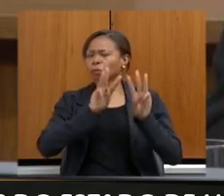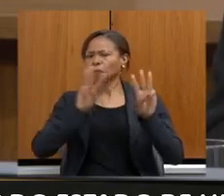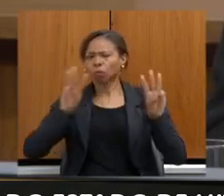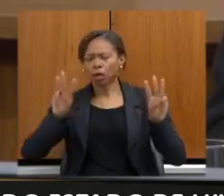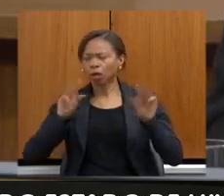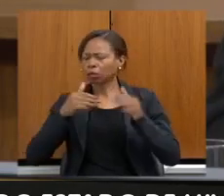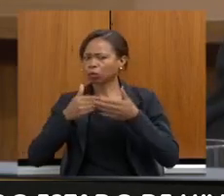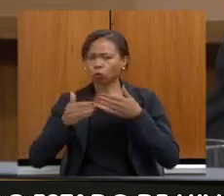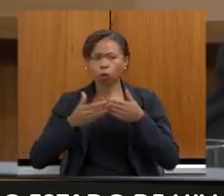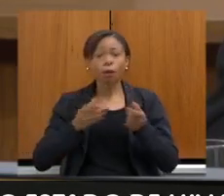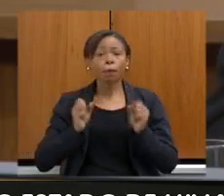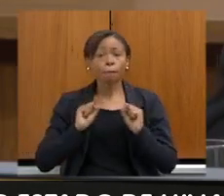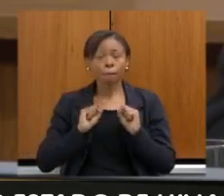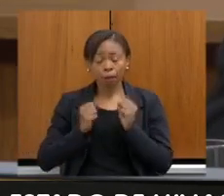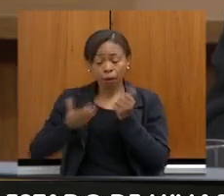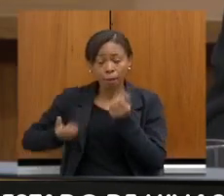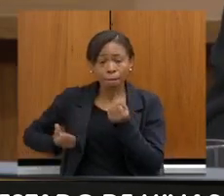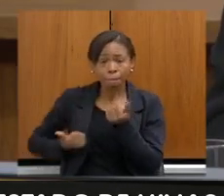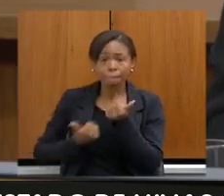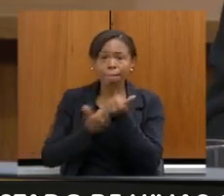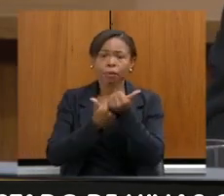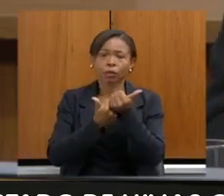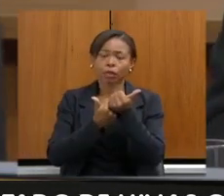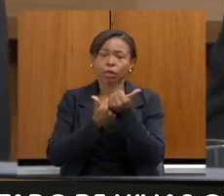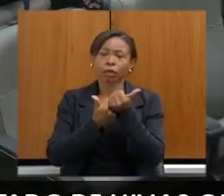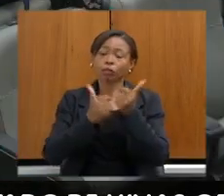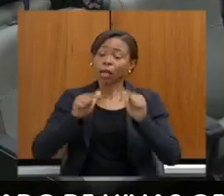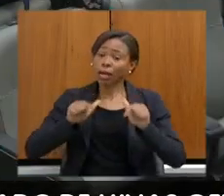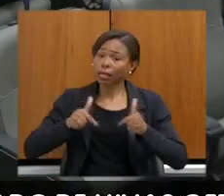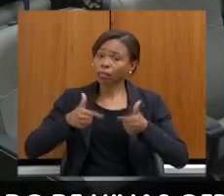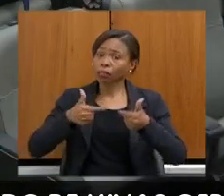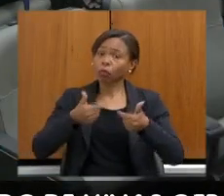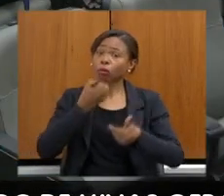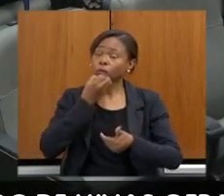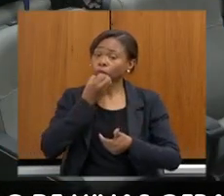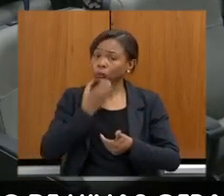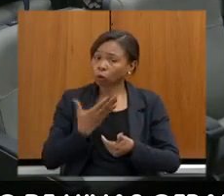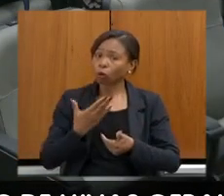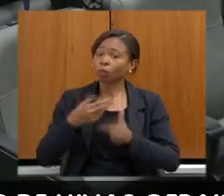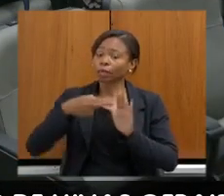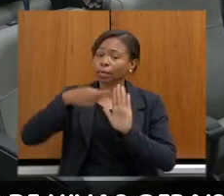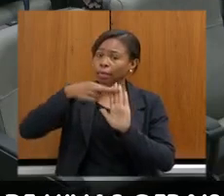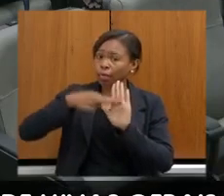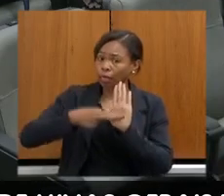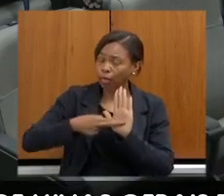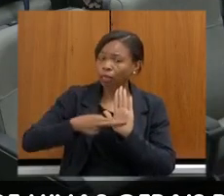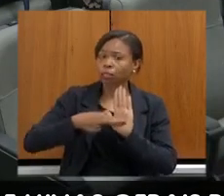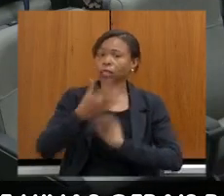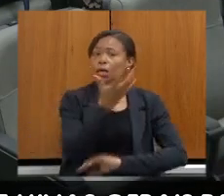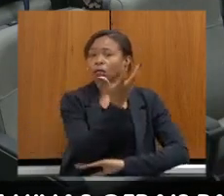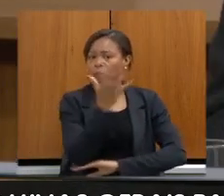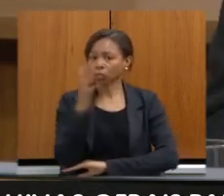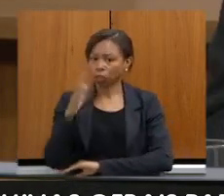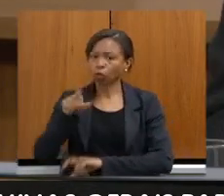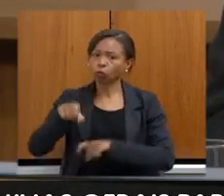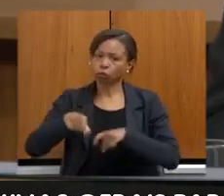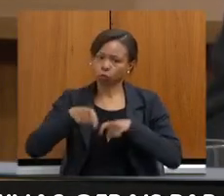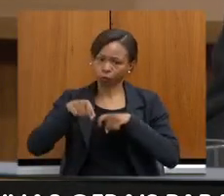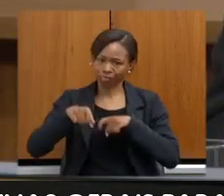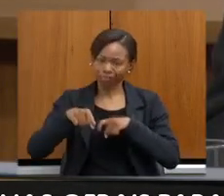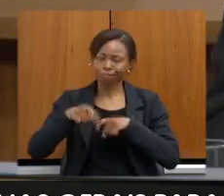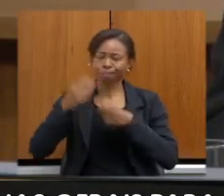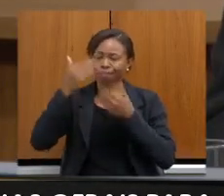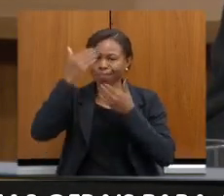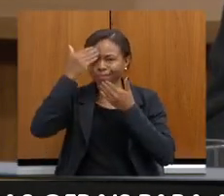apoiar realmente o incentivo à adoção de boas práticas e à regularização ambiental das atividades no meio rural. Agradecemos